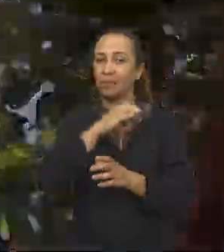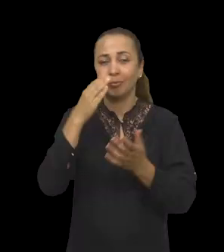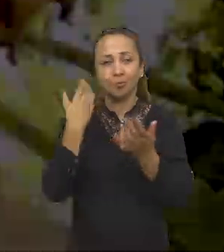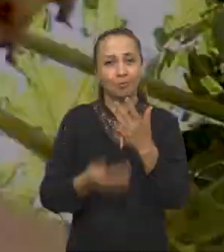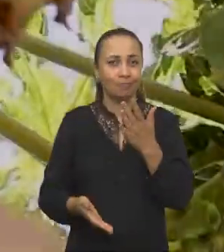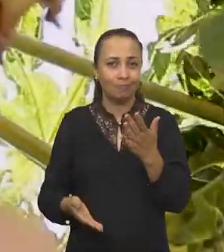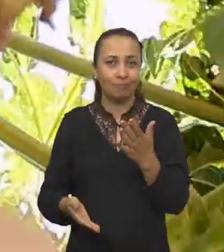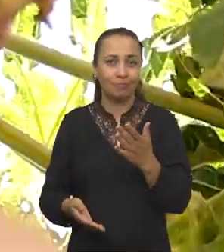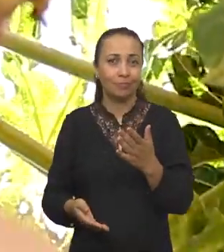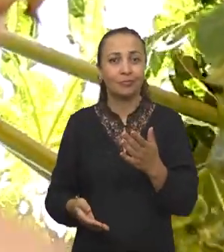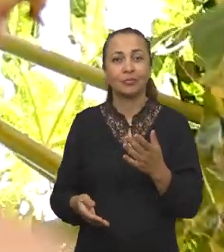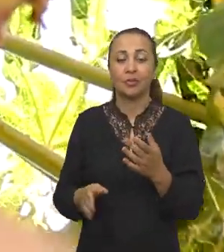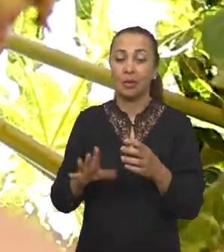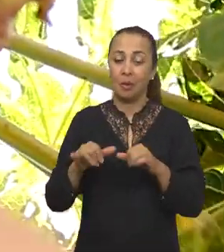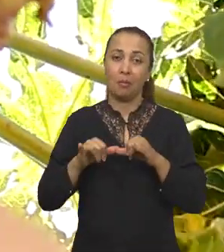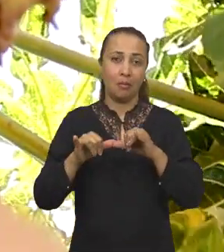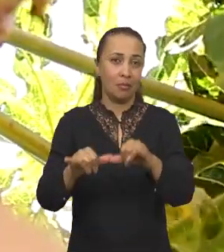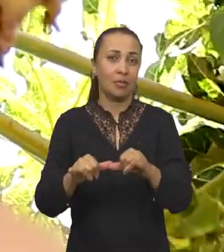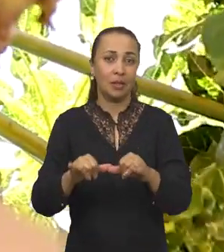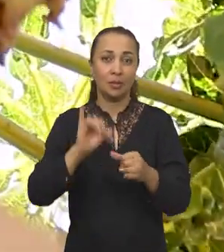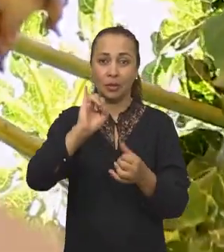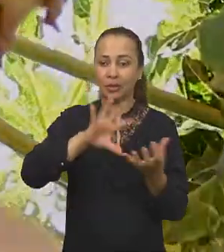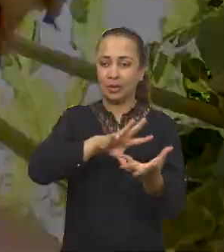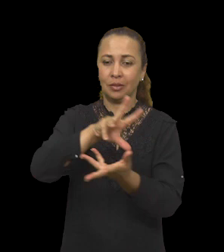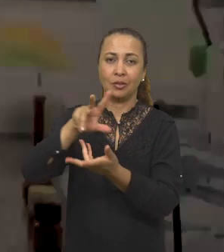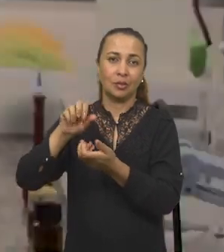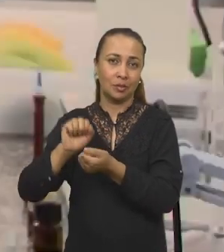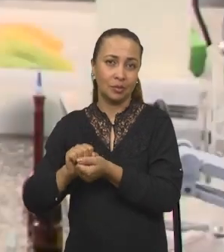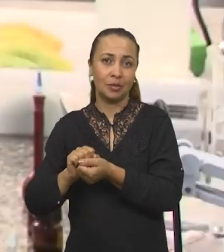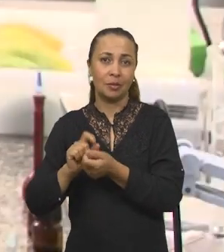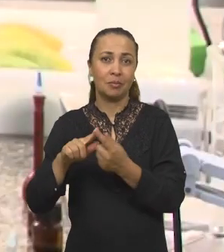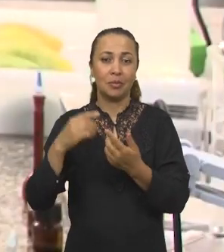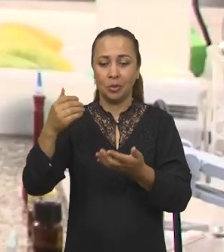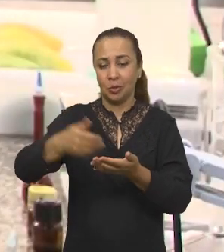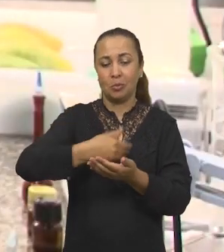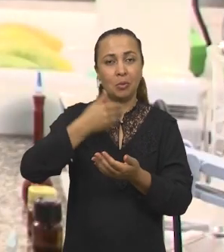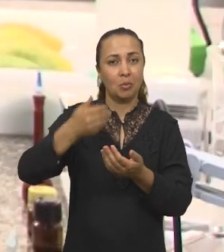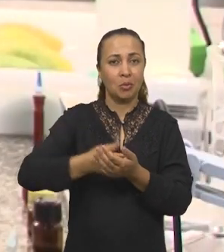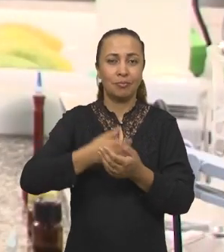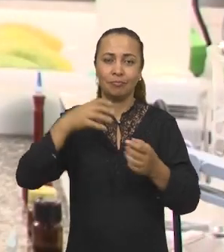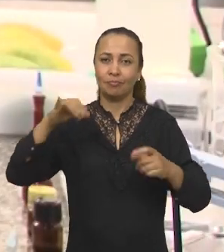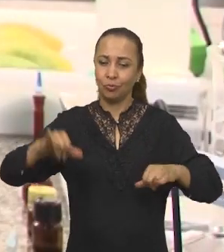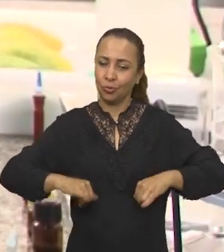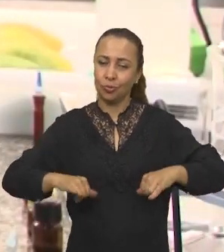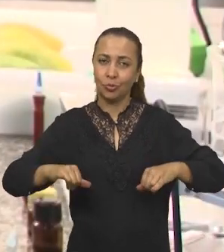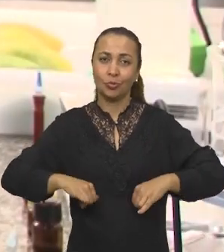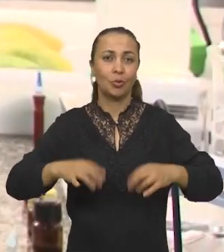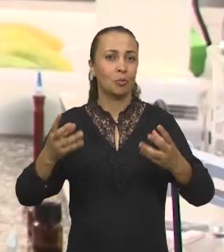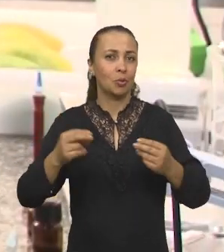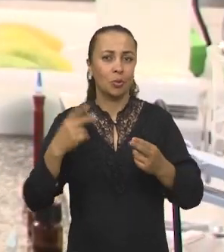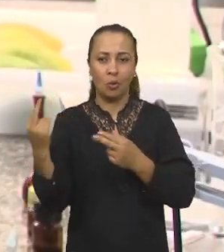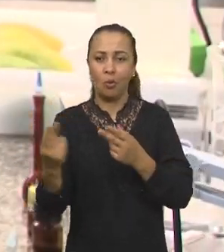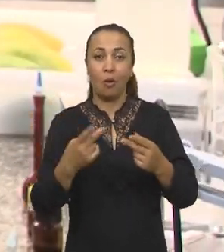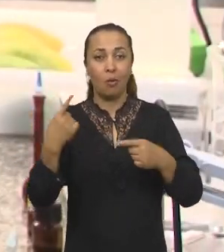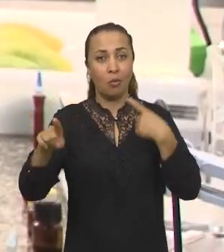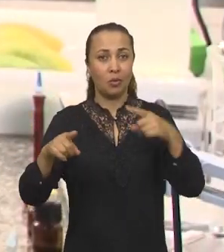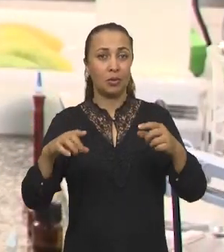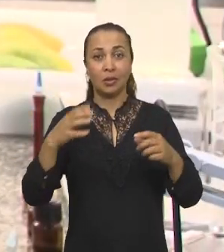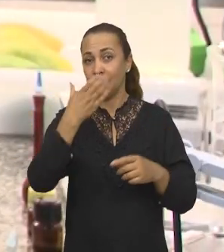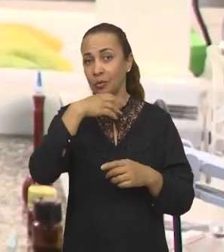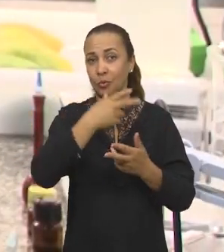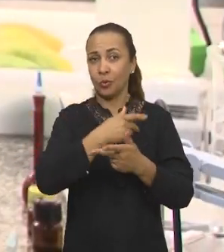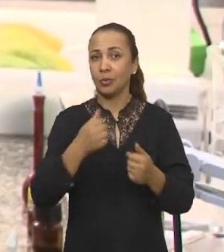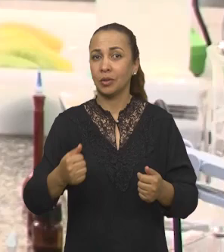internamente como para o mercado externo. O mamão é muito afetado, assim como muitas frutas,